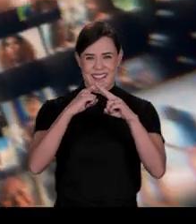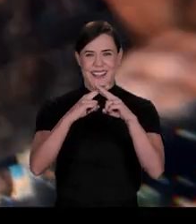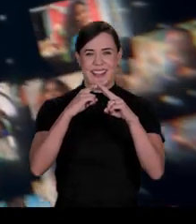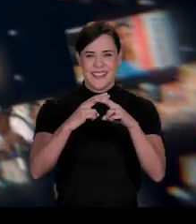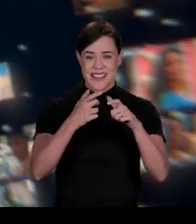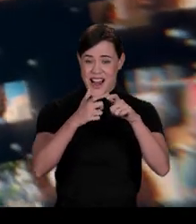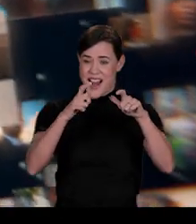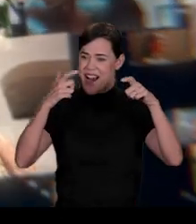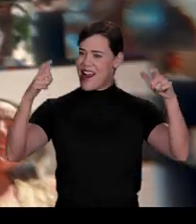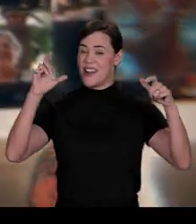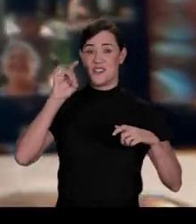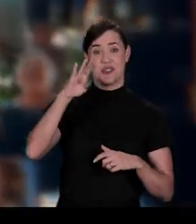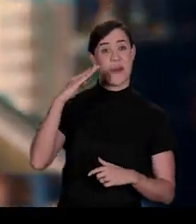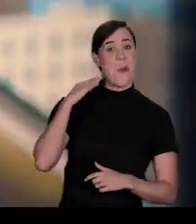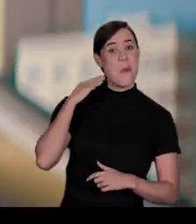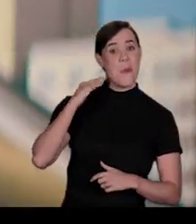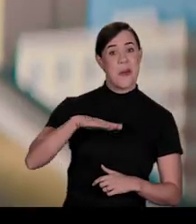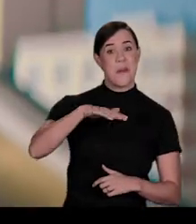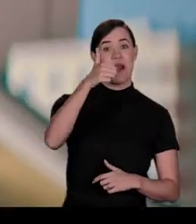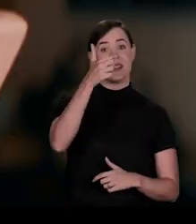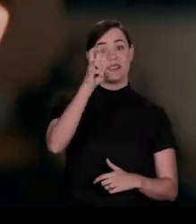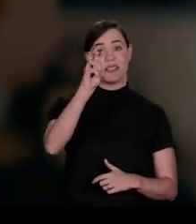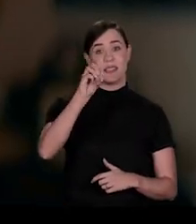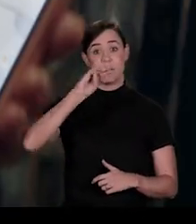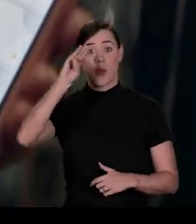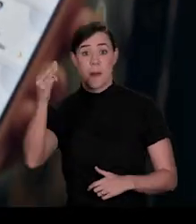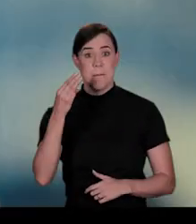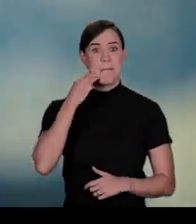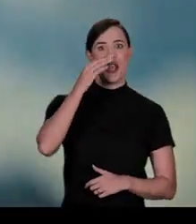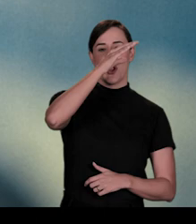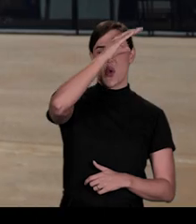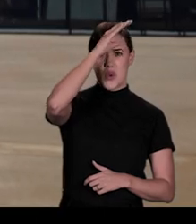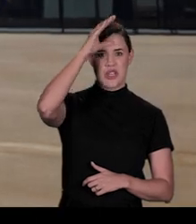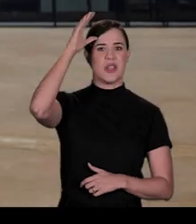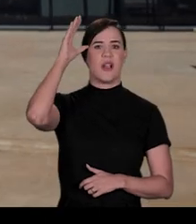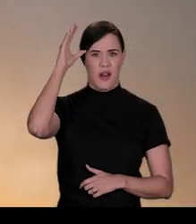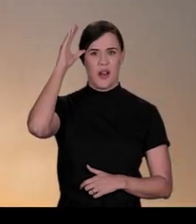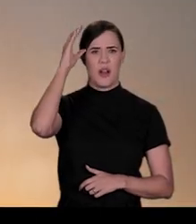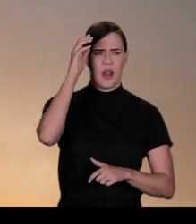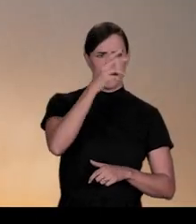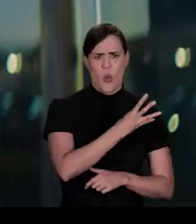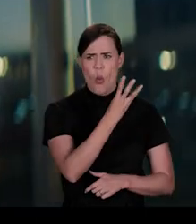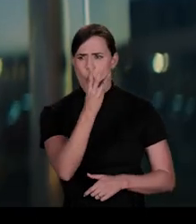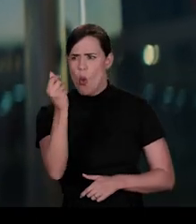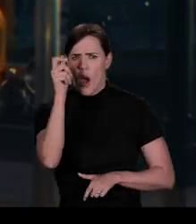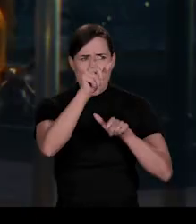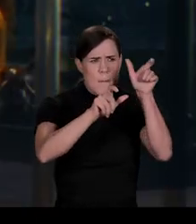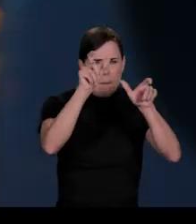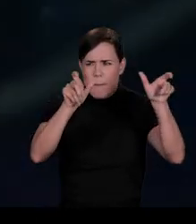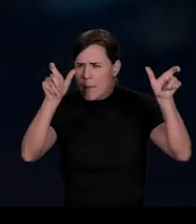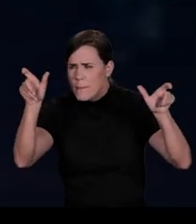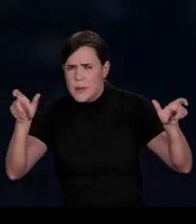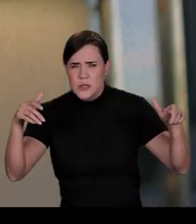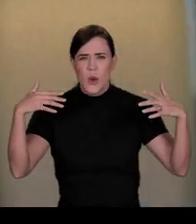Caixa. Gigante como só um banco com mais de 150 milhões de clientes pode ser. Um número tão grande